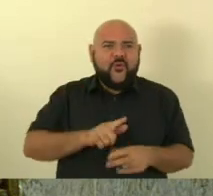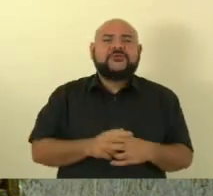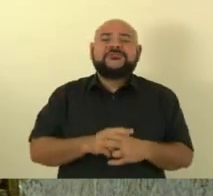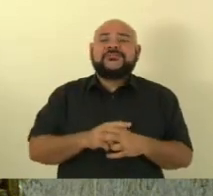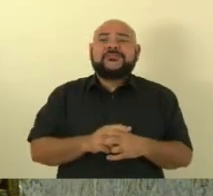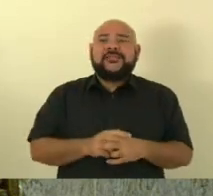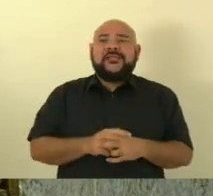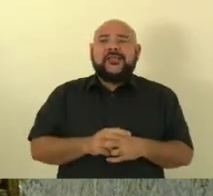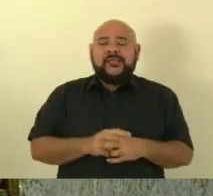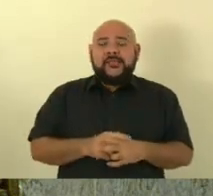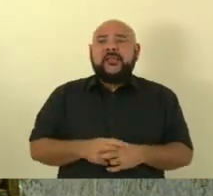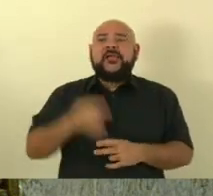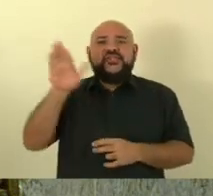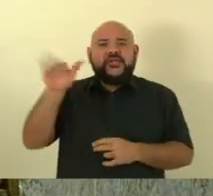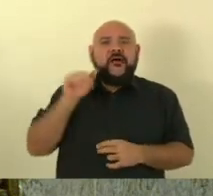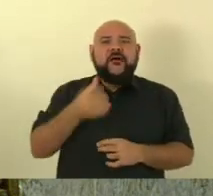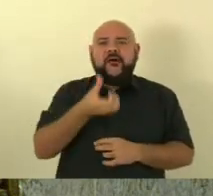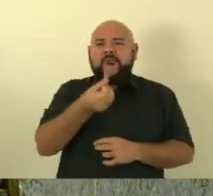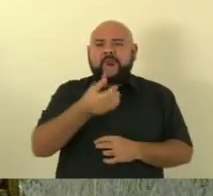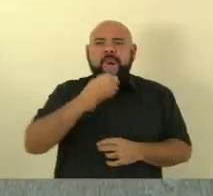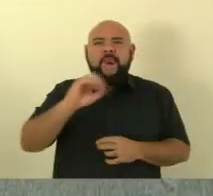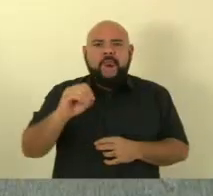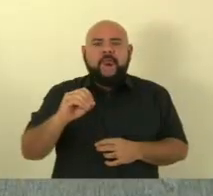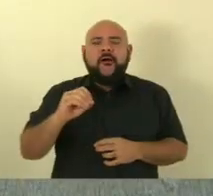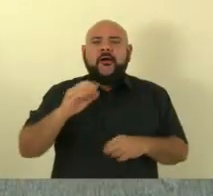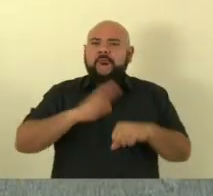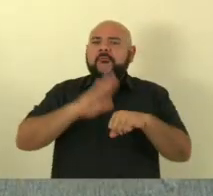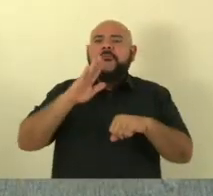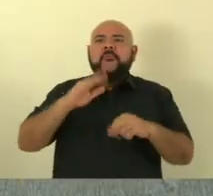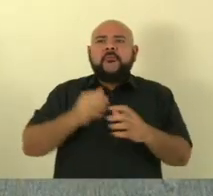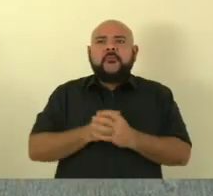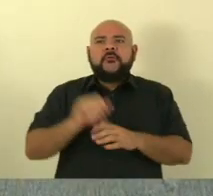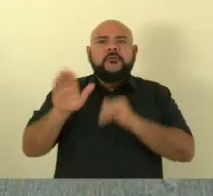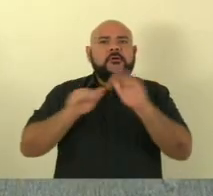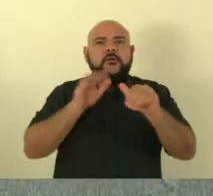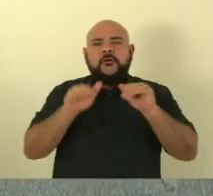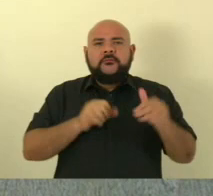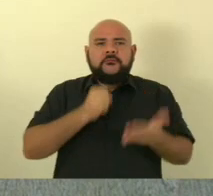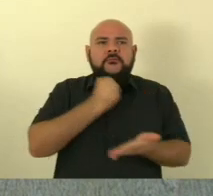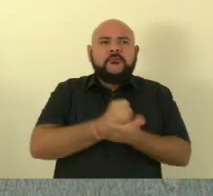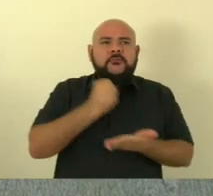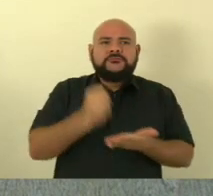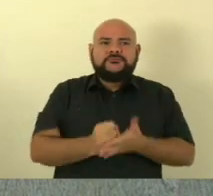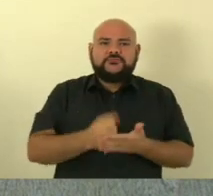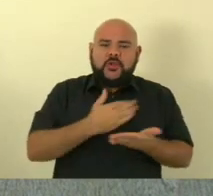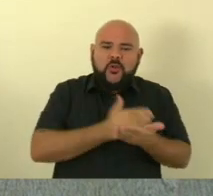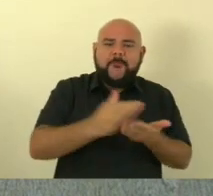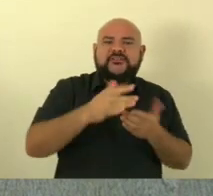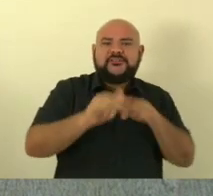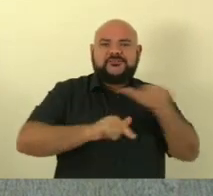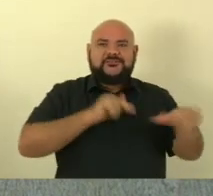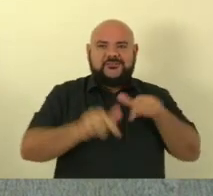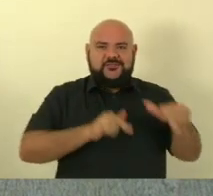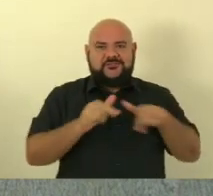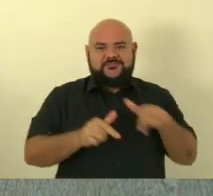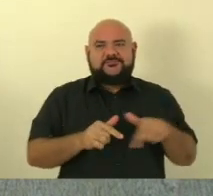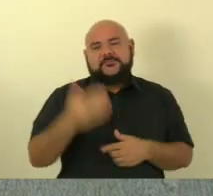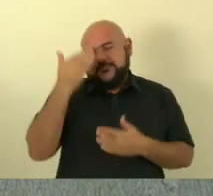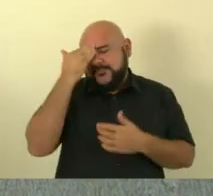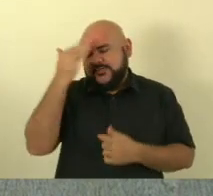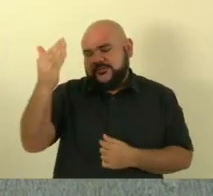e precisa muito porque eles atuam em todos 78 municípios do Estado do Espírito Santo muito obrigado a vossa excelência